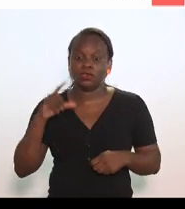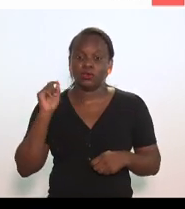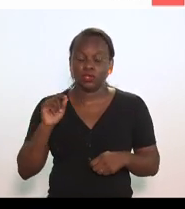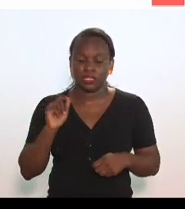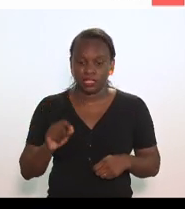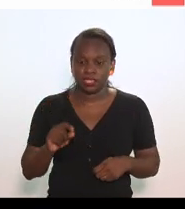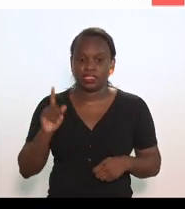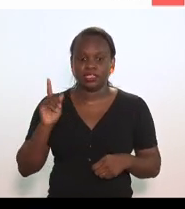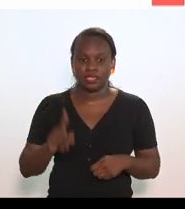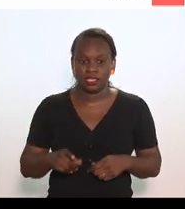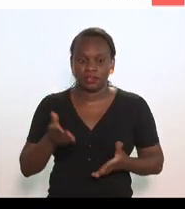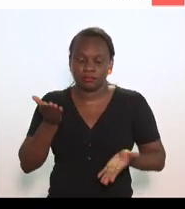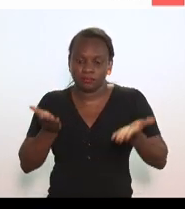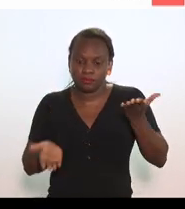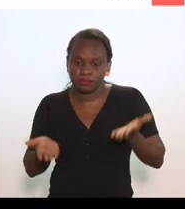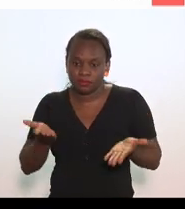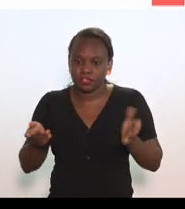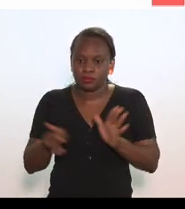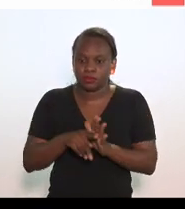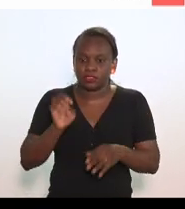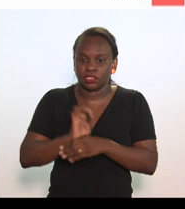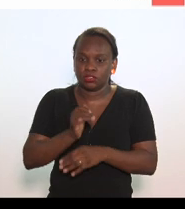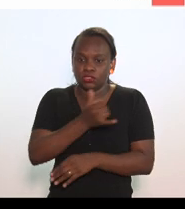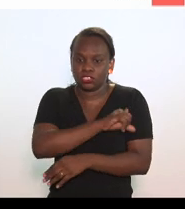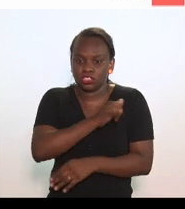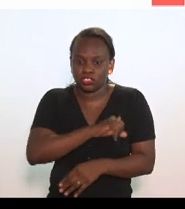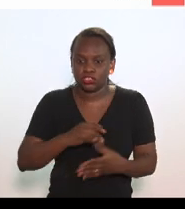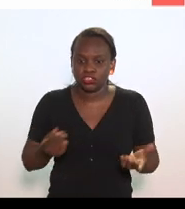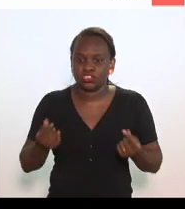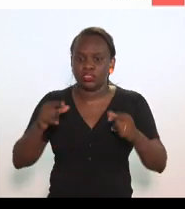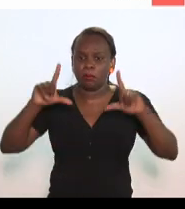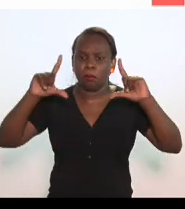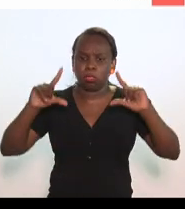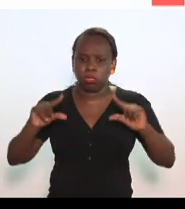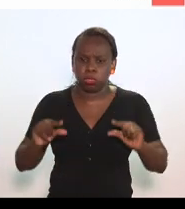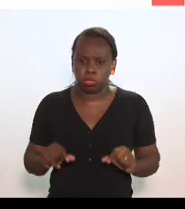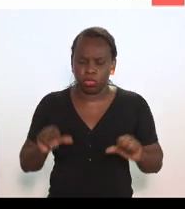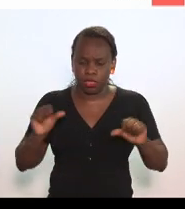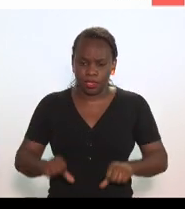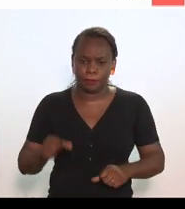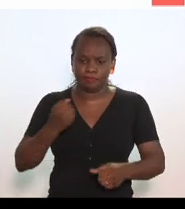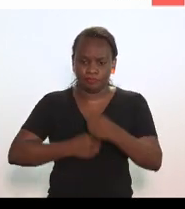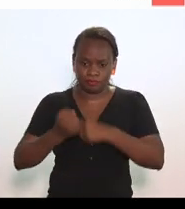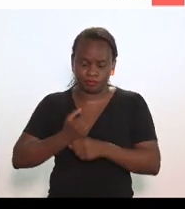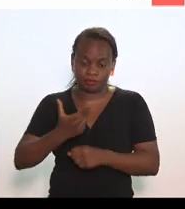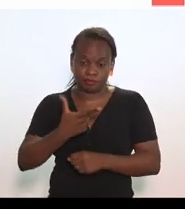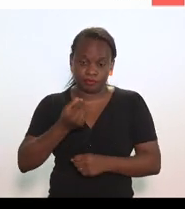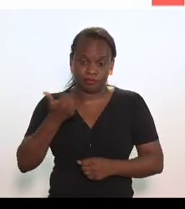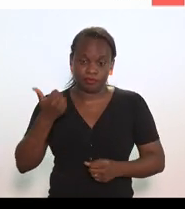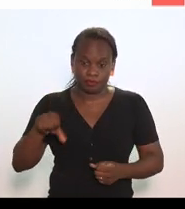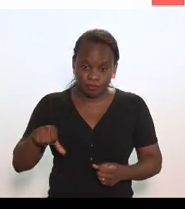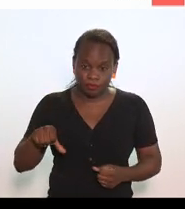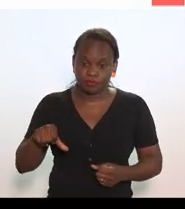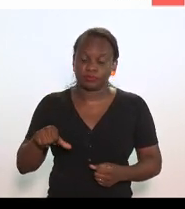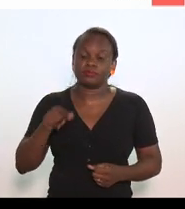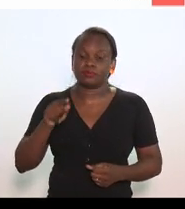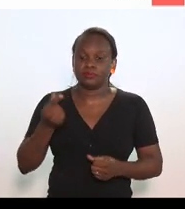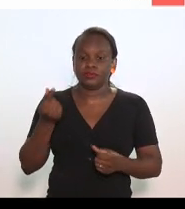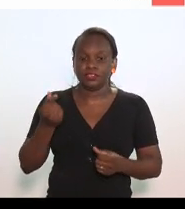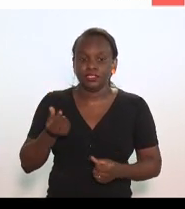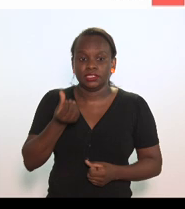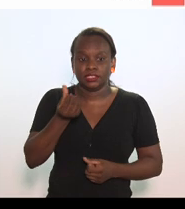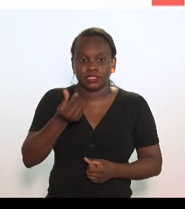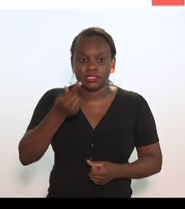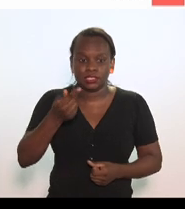o saldo da balança comercial do Estado do Rio de Janeiro é o pior entre todos os estados. No ano de 2019, esse saldo foi de